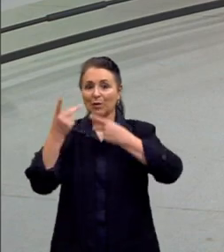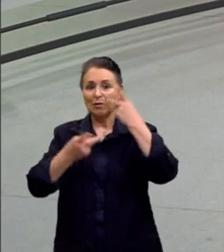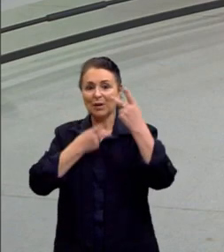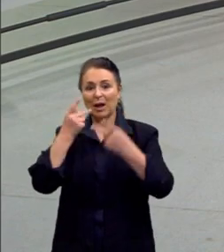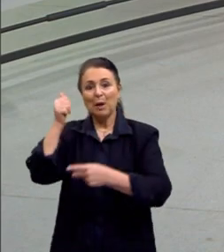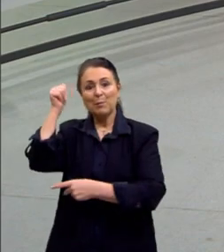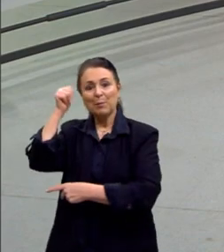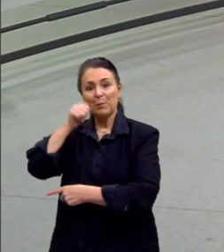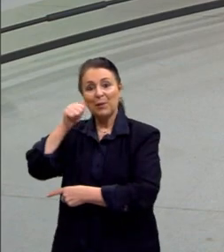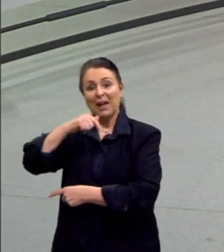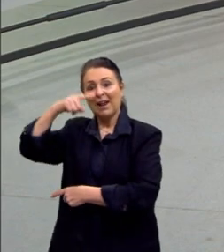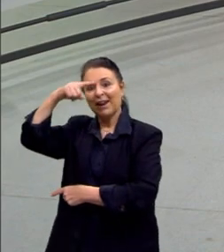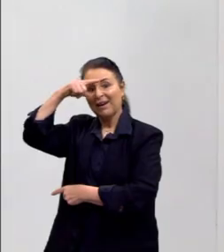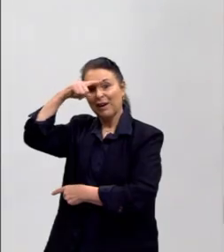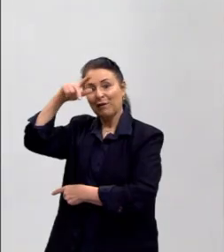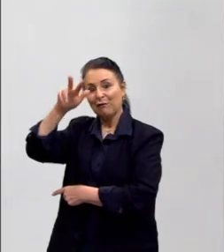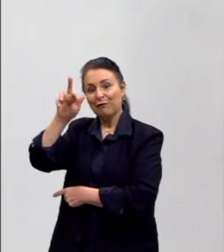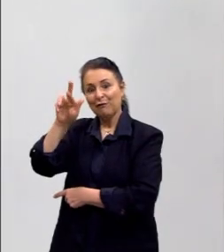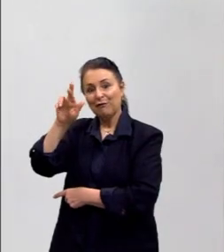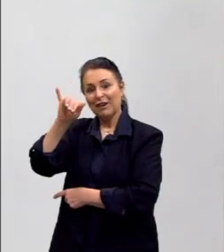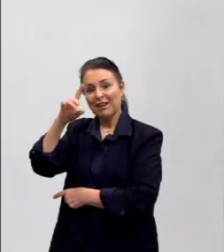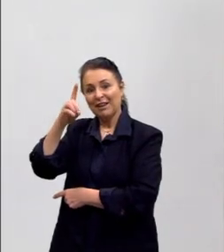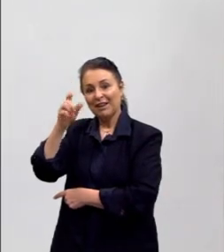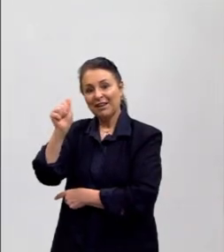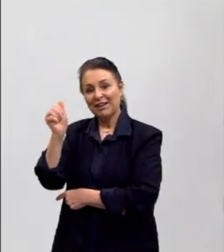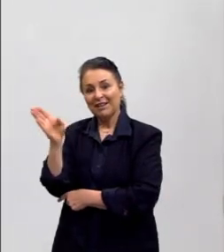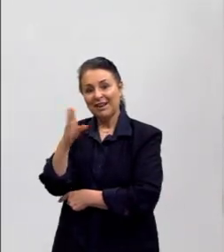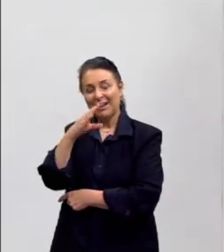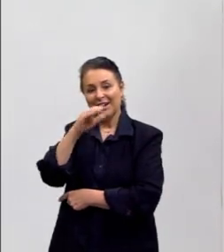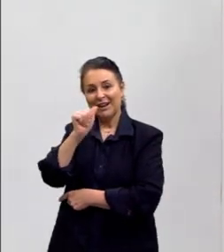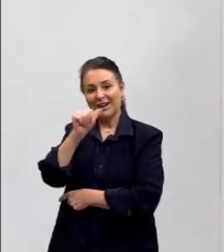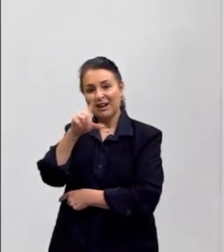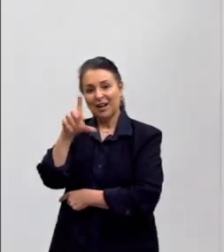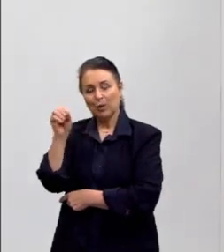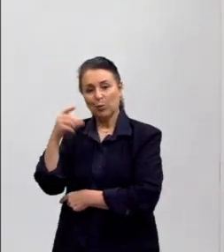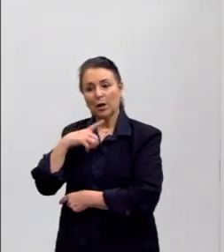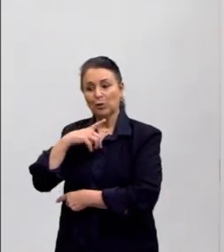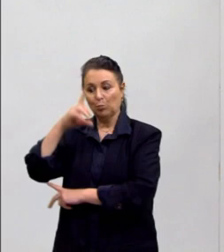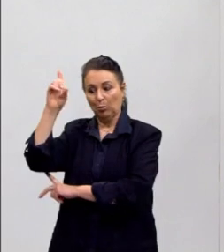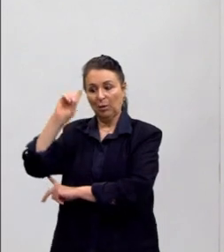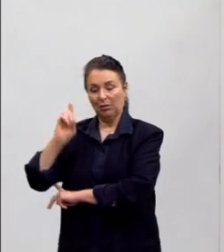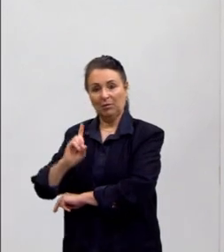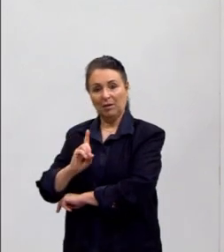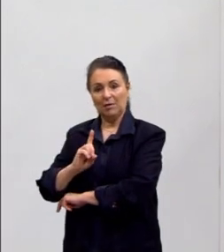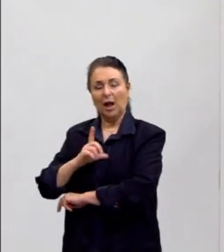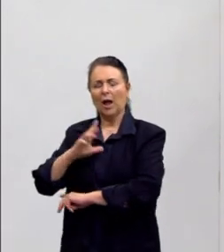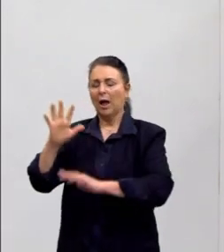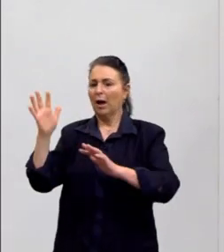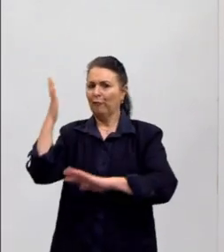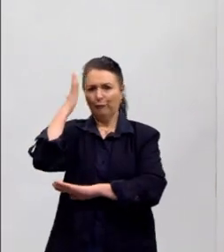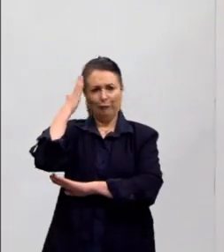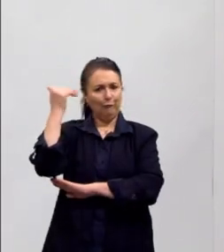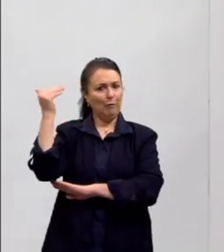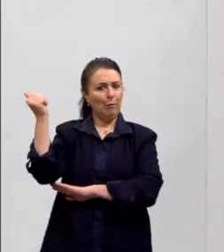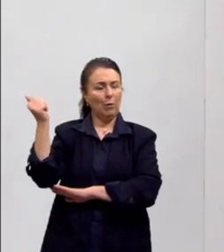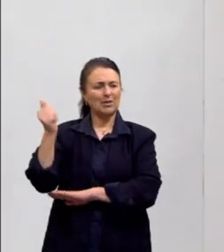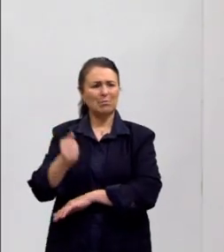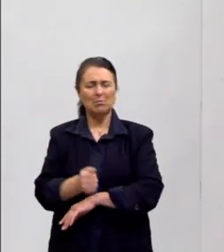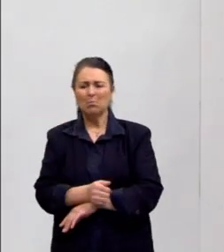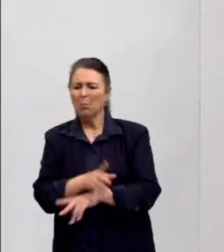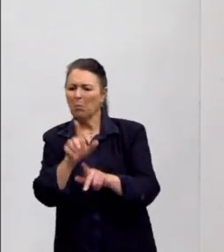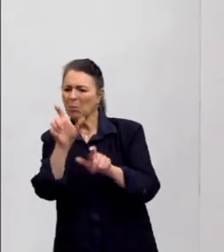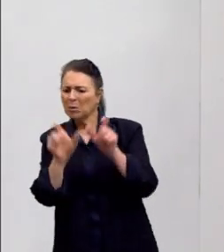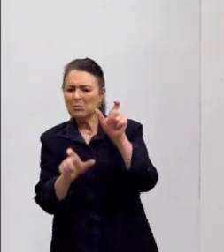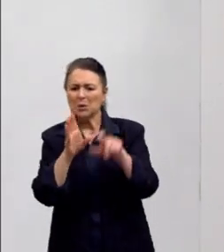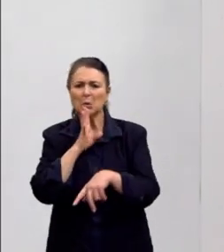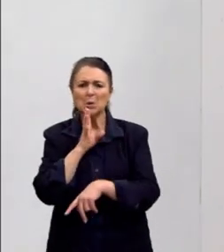Kahlo, que foi uma artista mexicana, feminista, era uma pessoa com deficiência, que tem... Ela é muito famosa, mas ela é pouco conhecida,